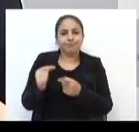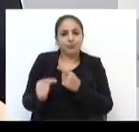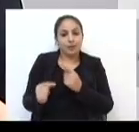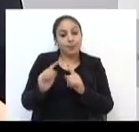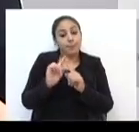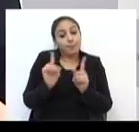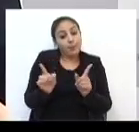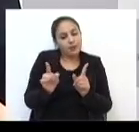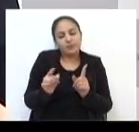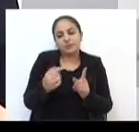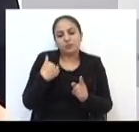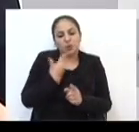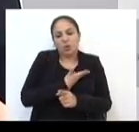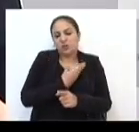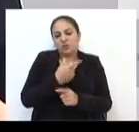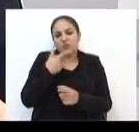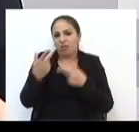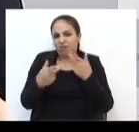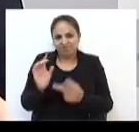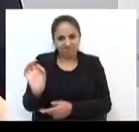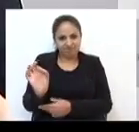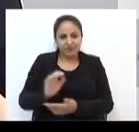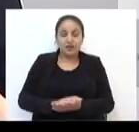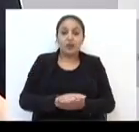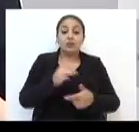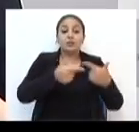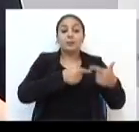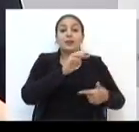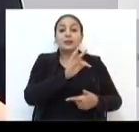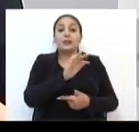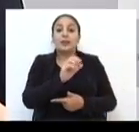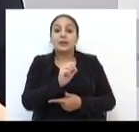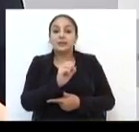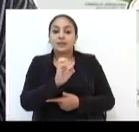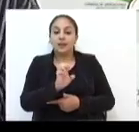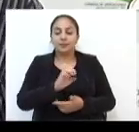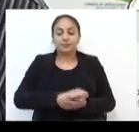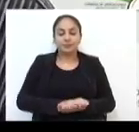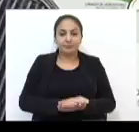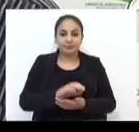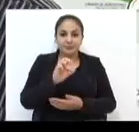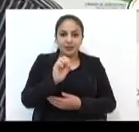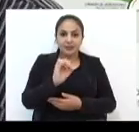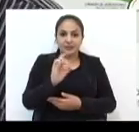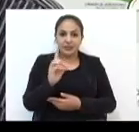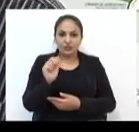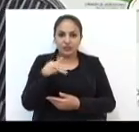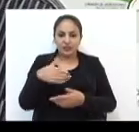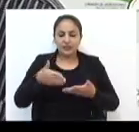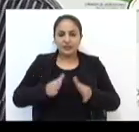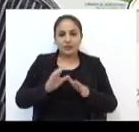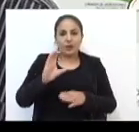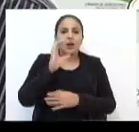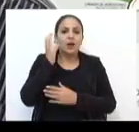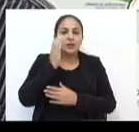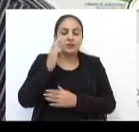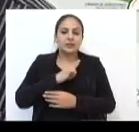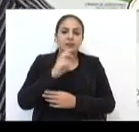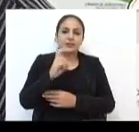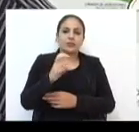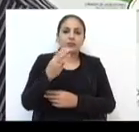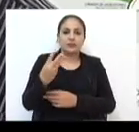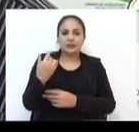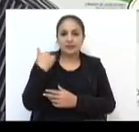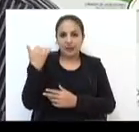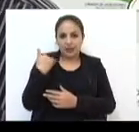concordamos, mas não cabe a nós julgar. Isso é trabalho do TSE para verificar. Sidney Ávila é natural de Carazinho e tem